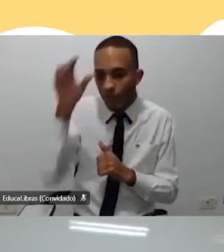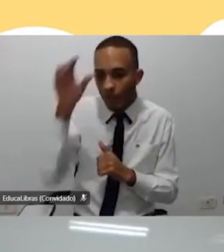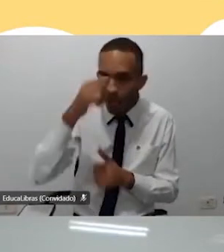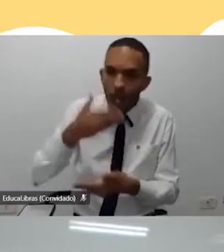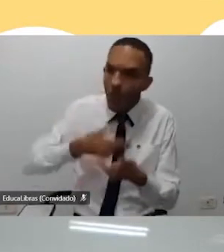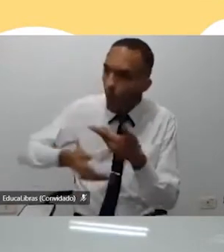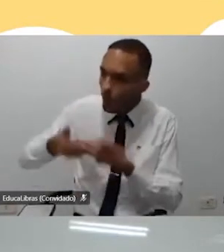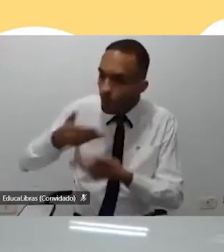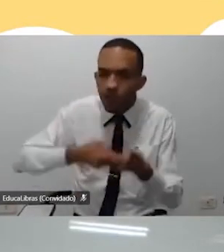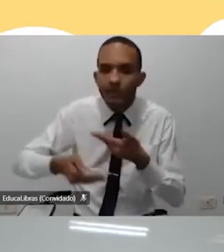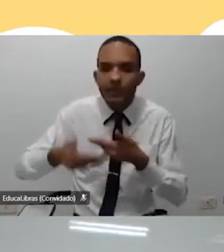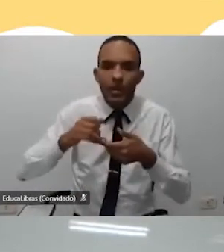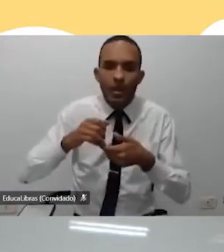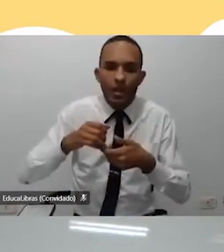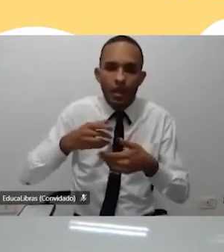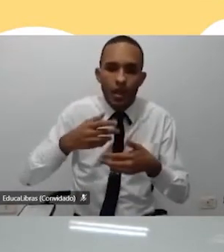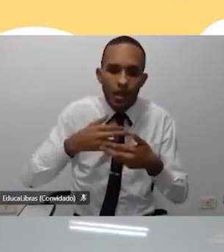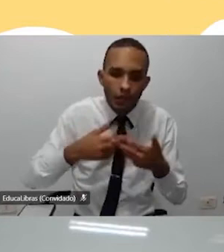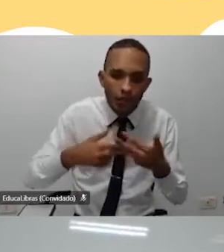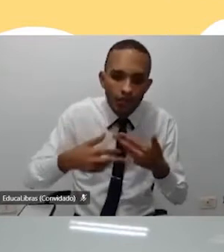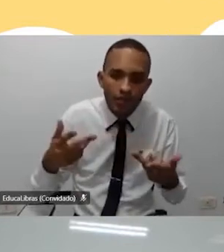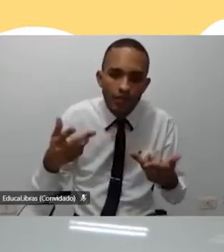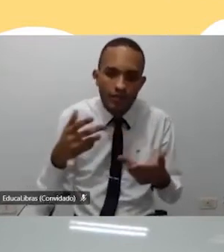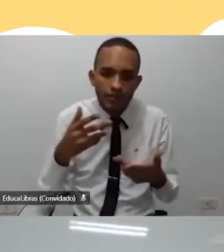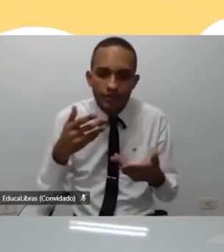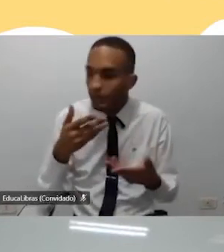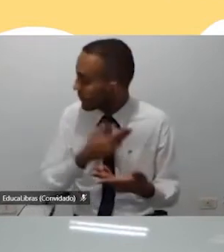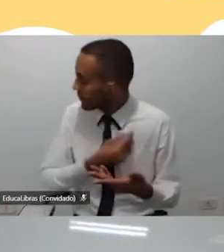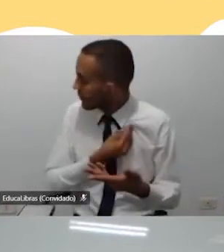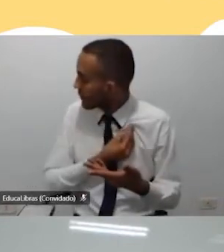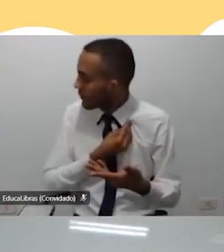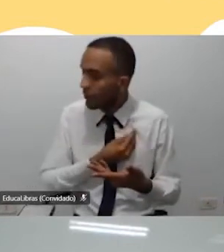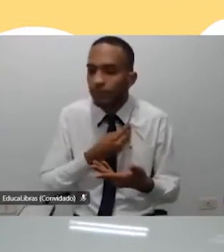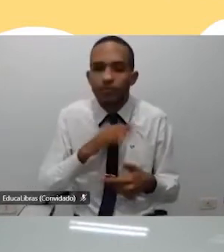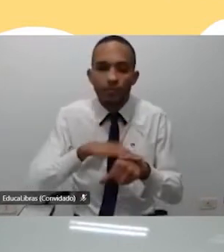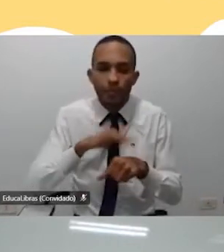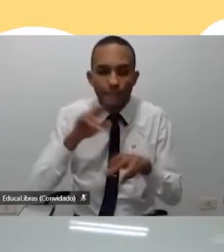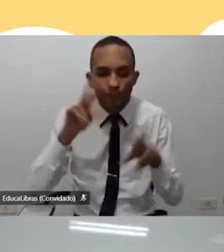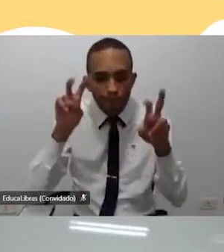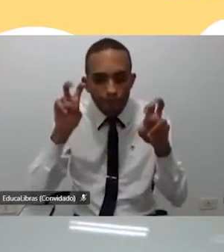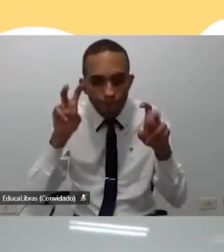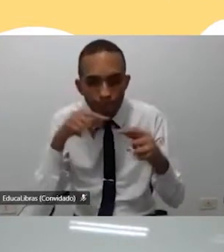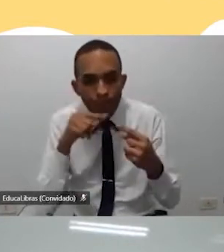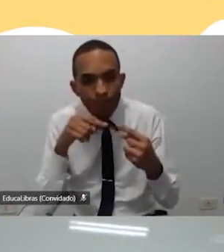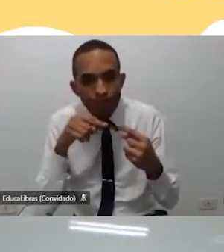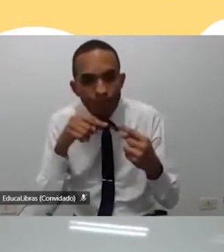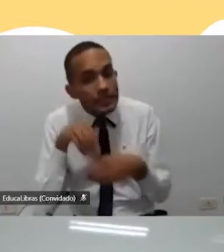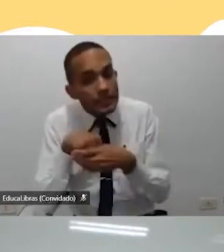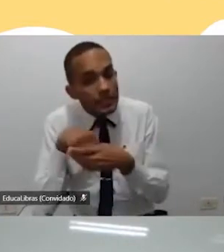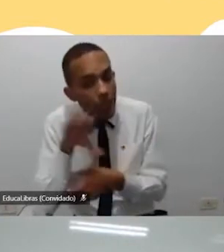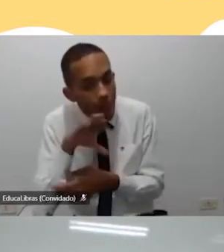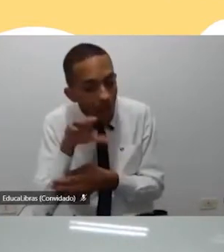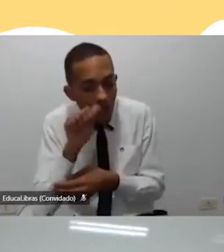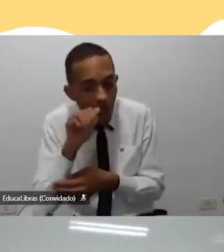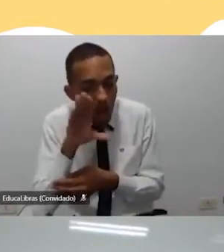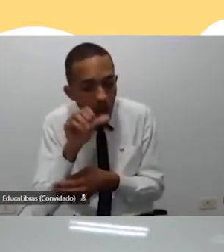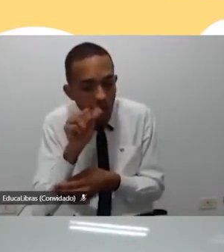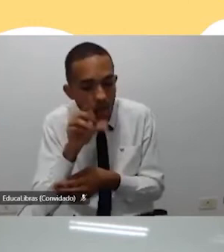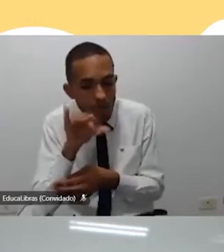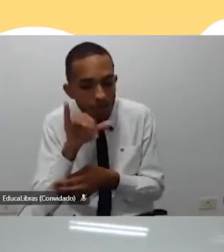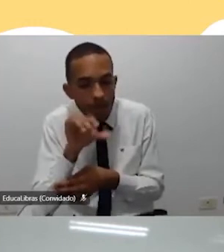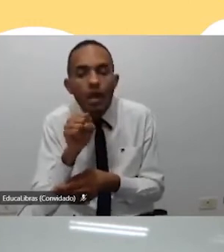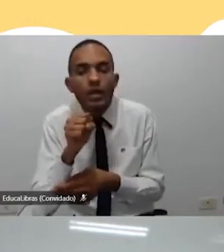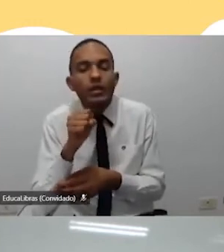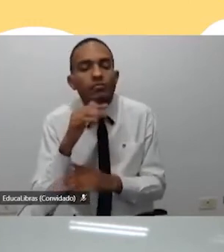conviver, né? De compartilhar, de fazer, e aí começa a fazer mais sentido. Então dentro da academia, né? Desenvolvendo essas habilidades,